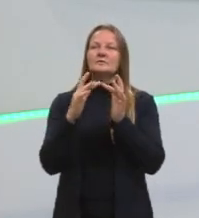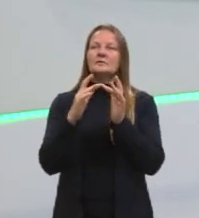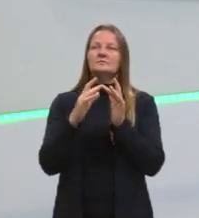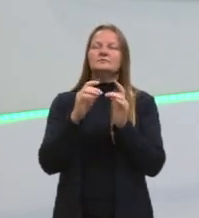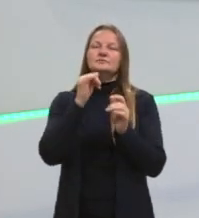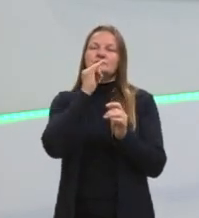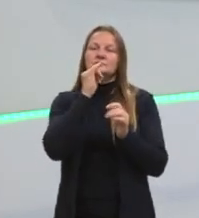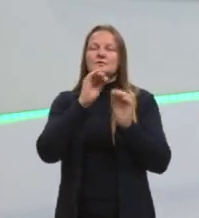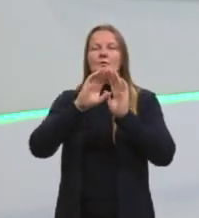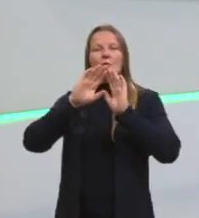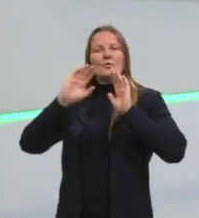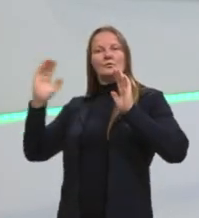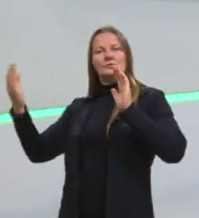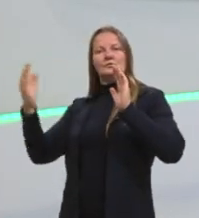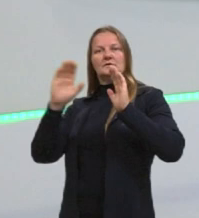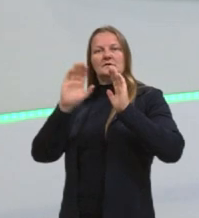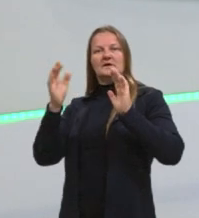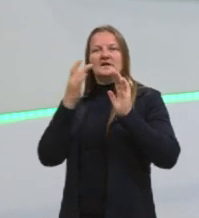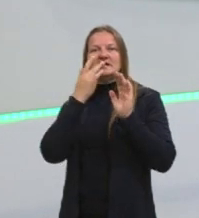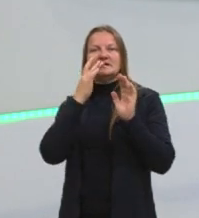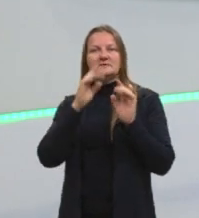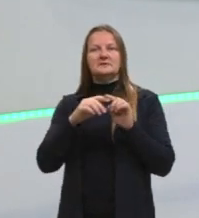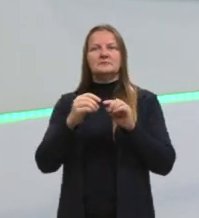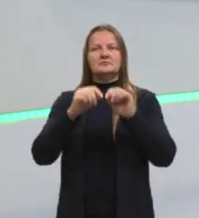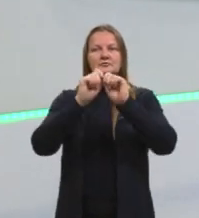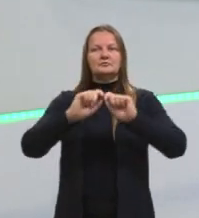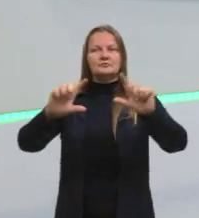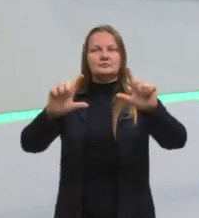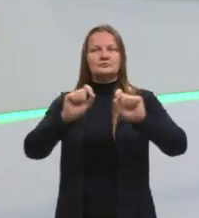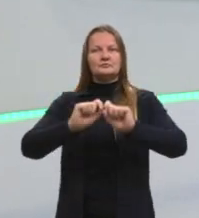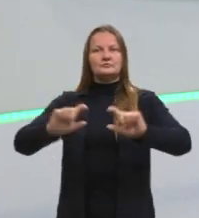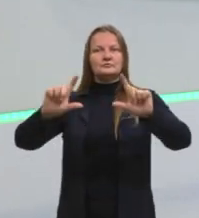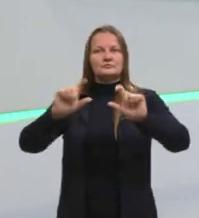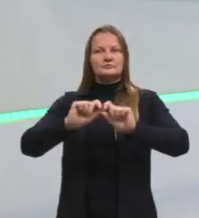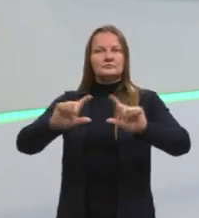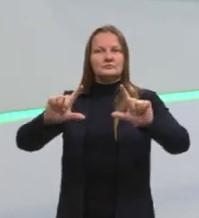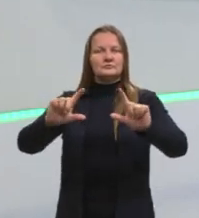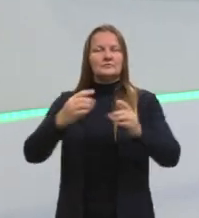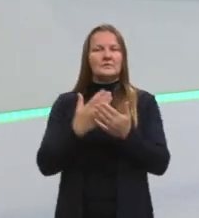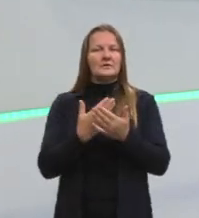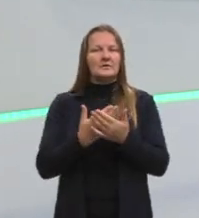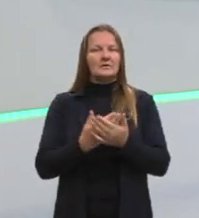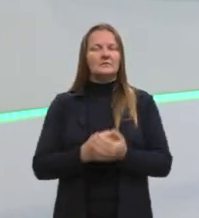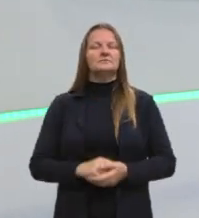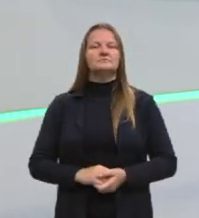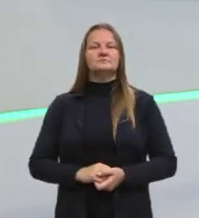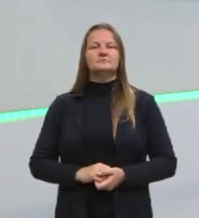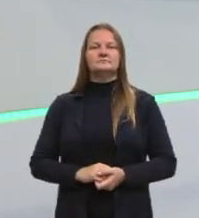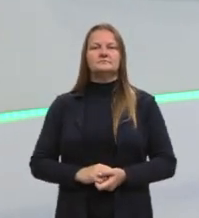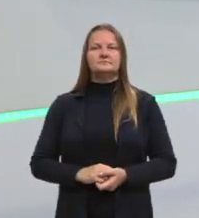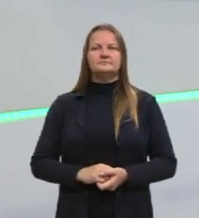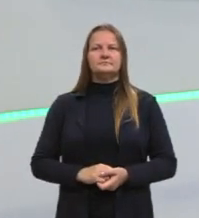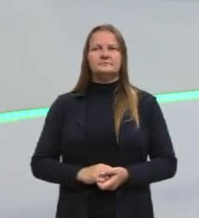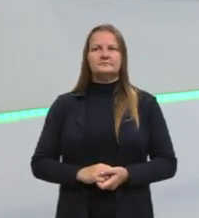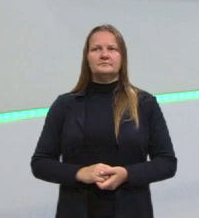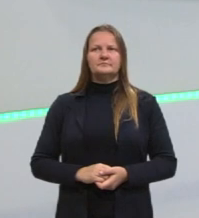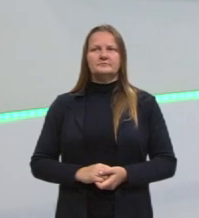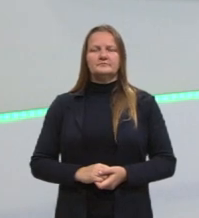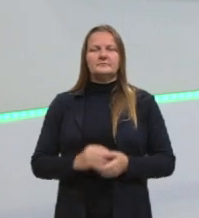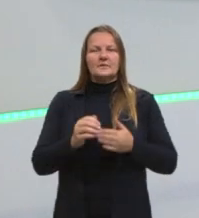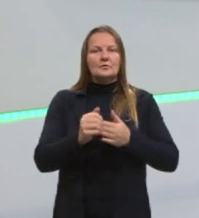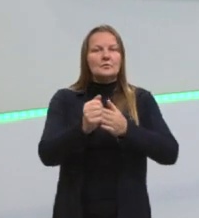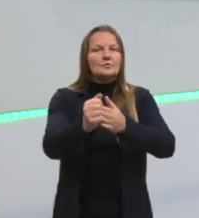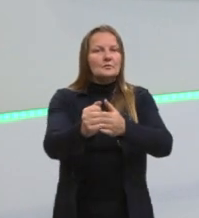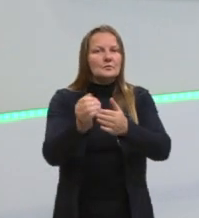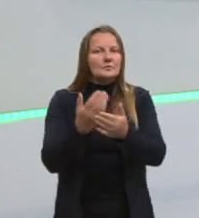tela branca e o projetor de slides, onde vamos passando o nosso slide, enfim, para nos guiar na nossa